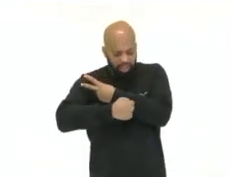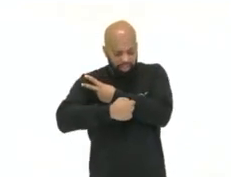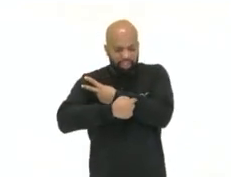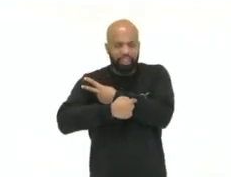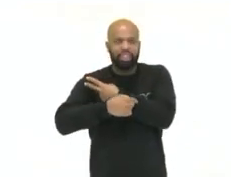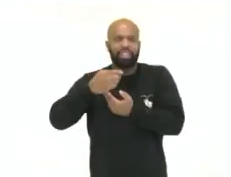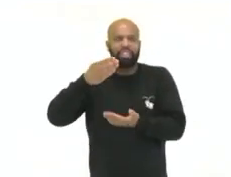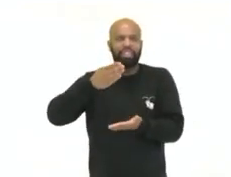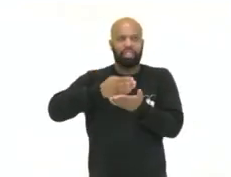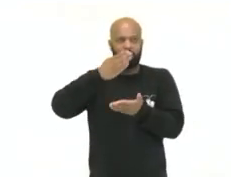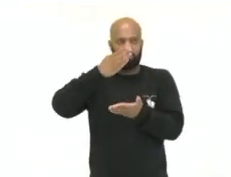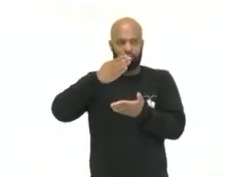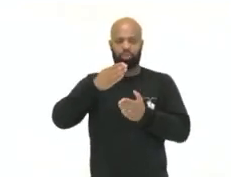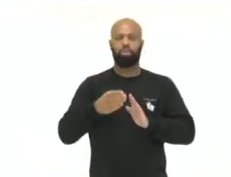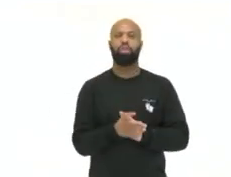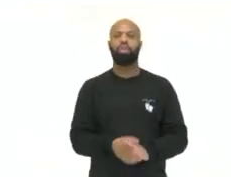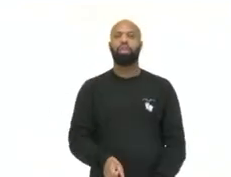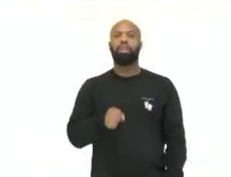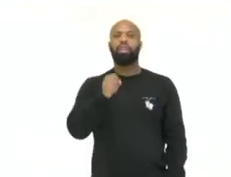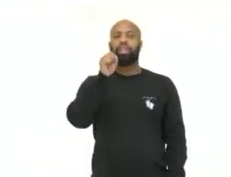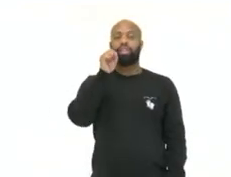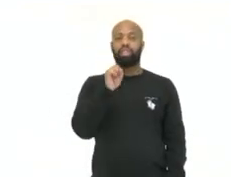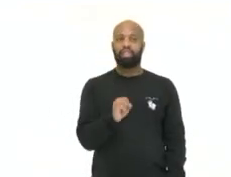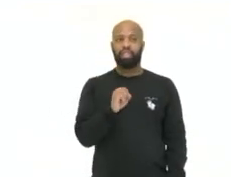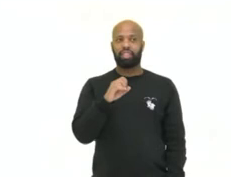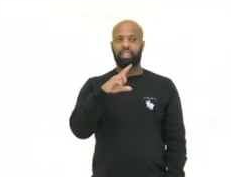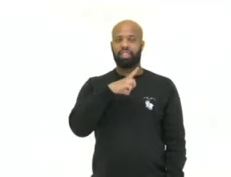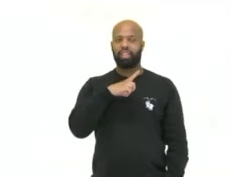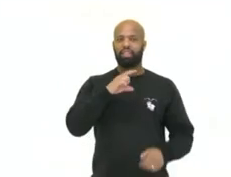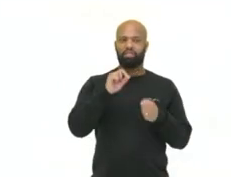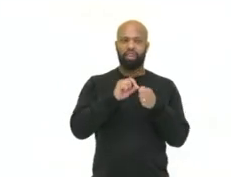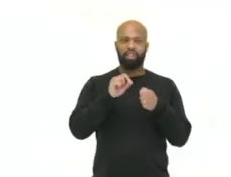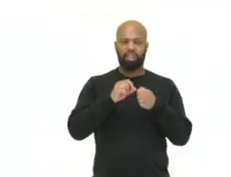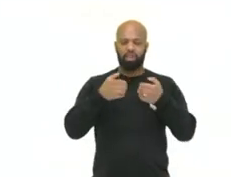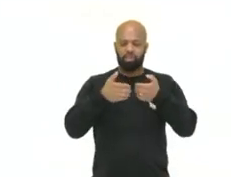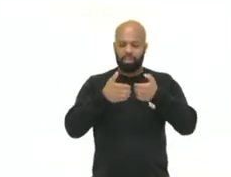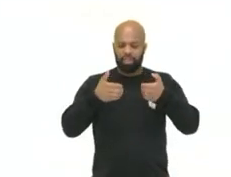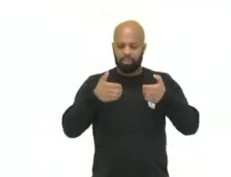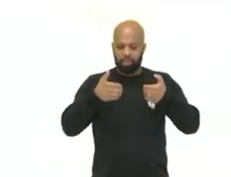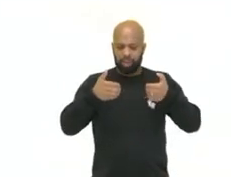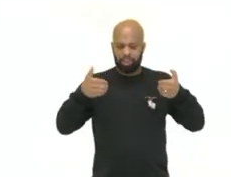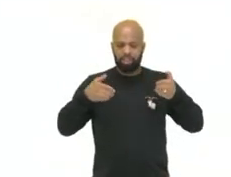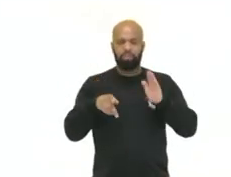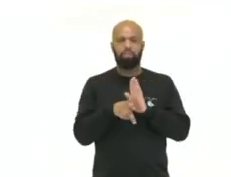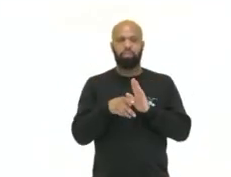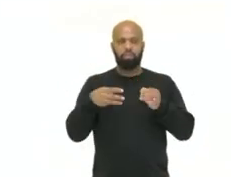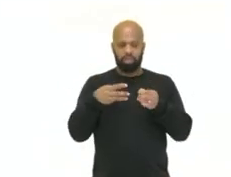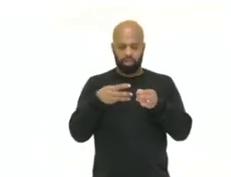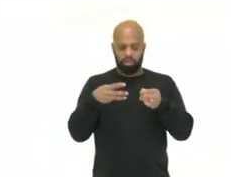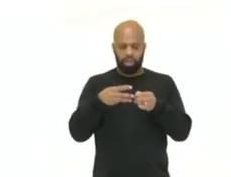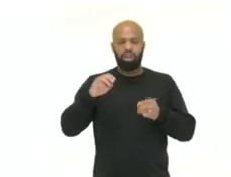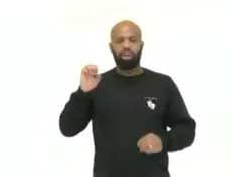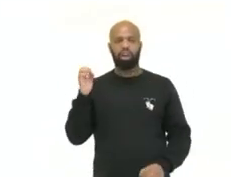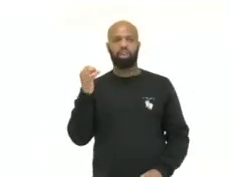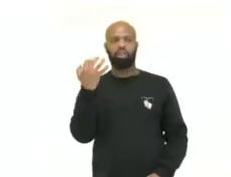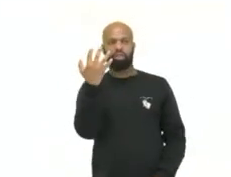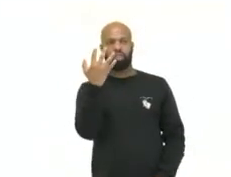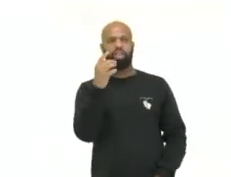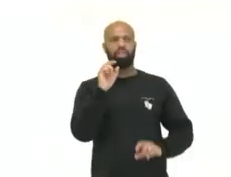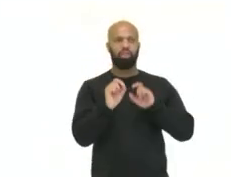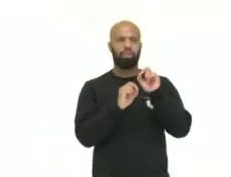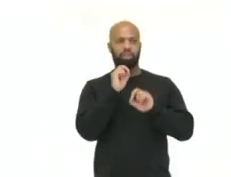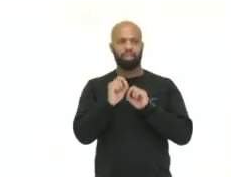cromossomos. Quando está se fazendo uma divisão celular, ocorre, então, as